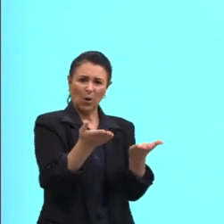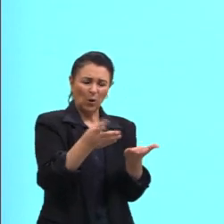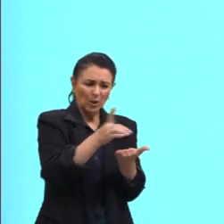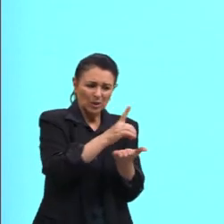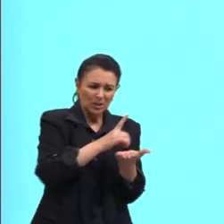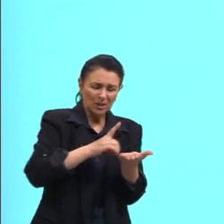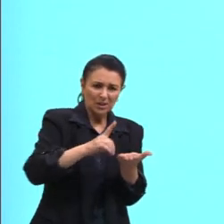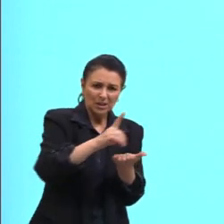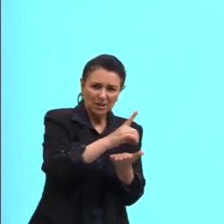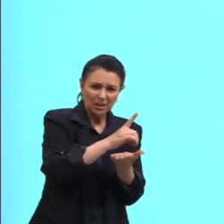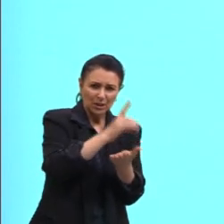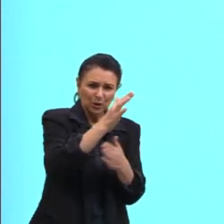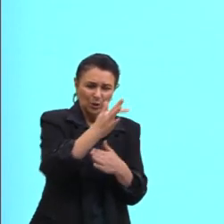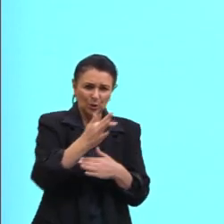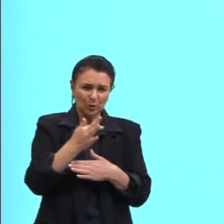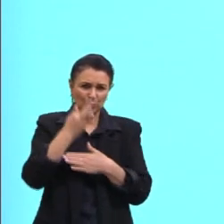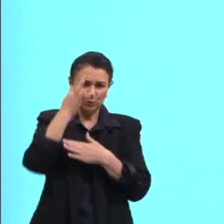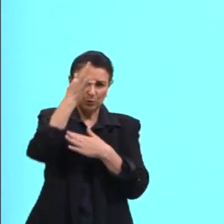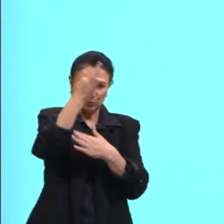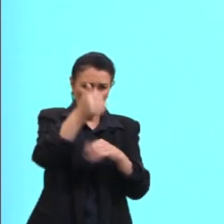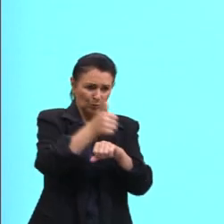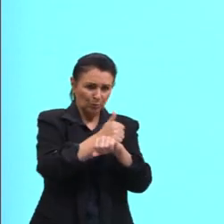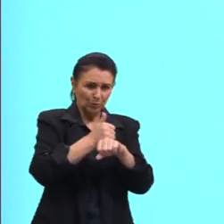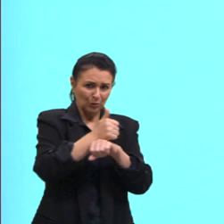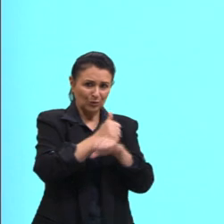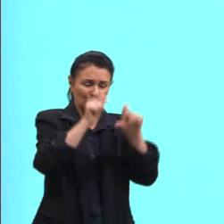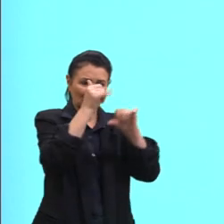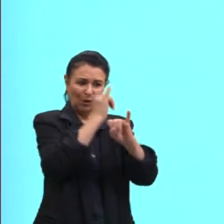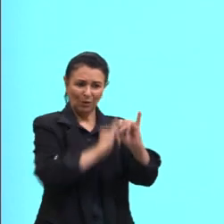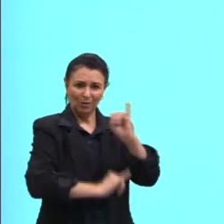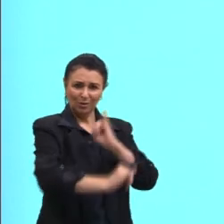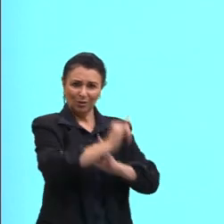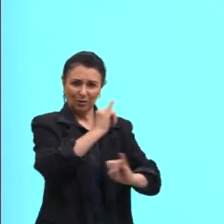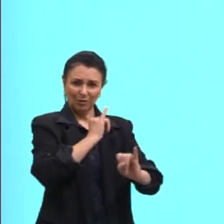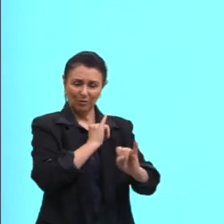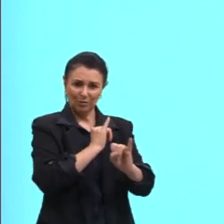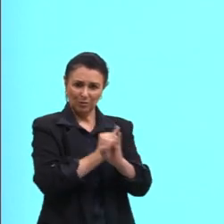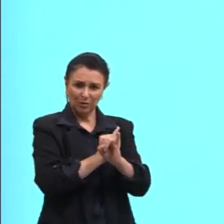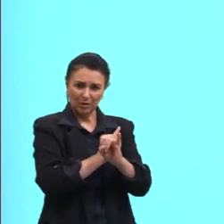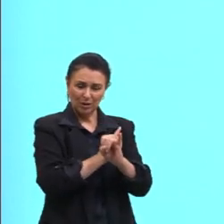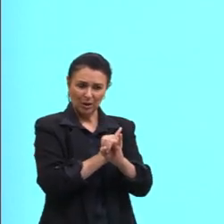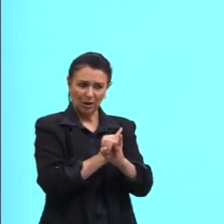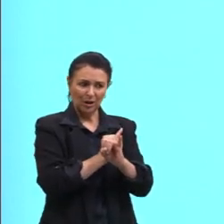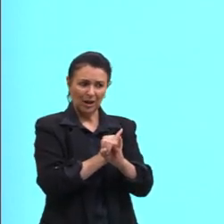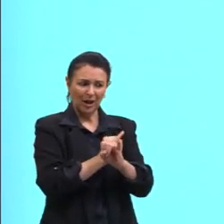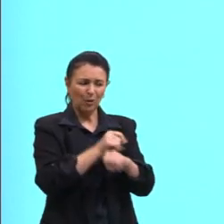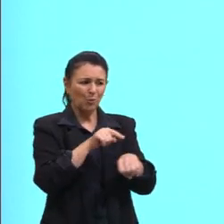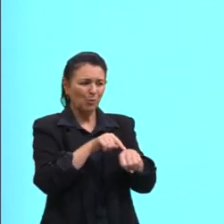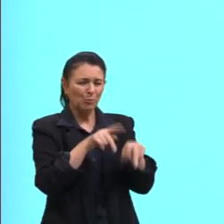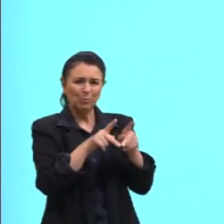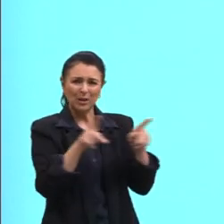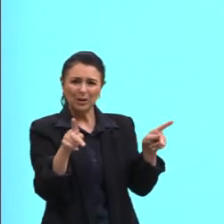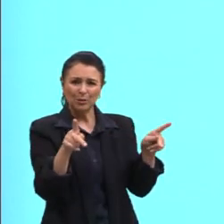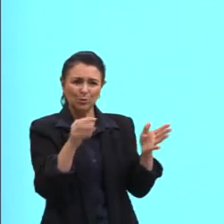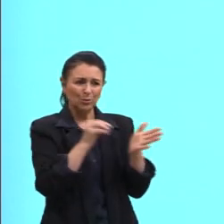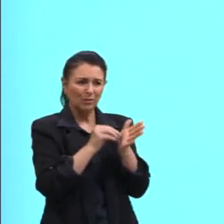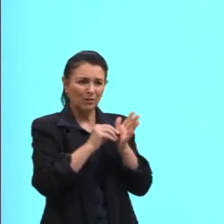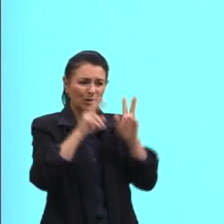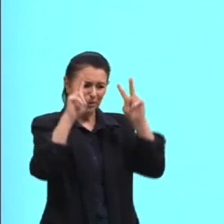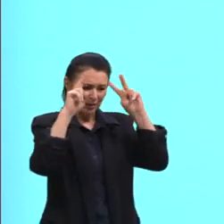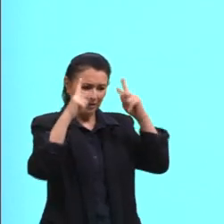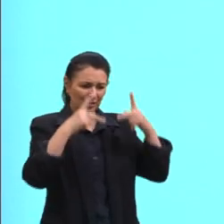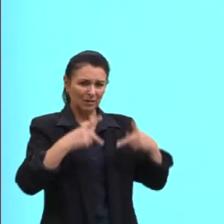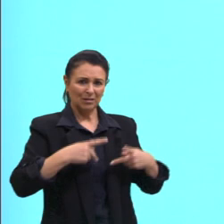tanto adelanto na carreira informática, nos levou na época de desumanização, de despersonalização.